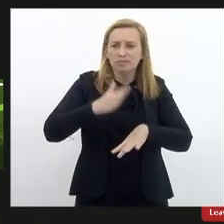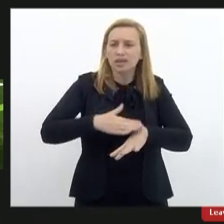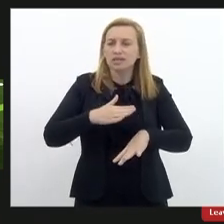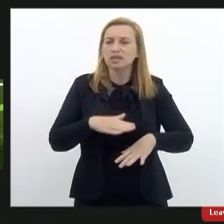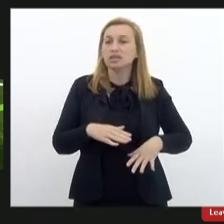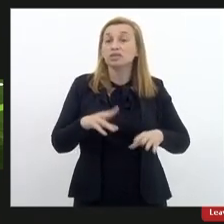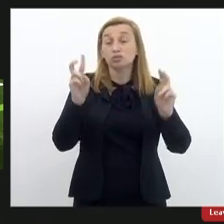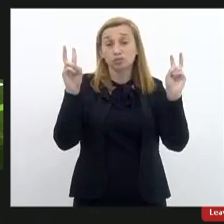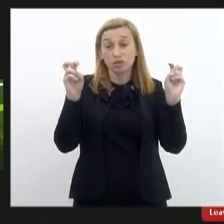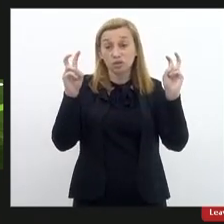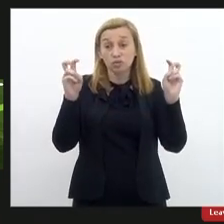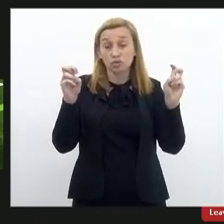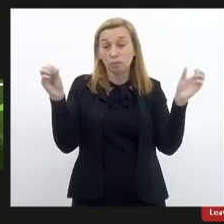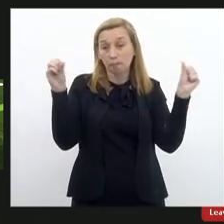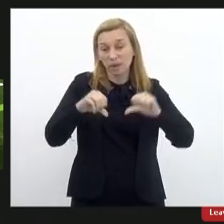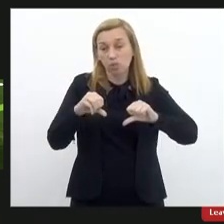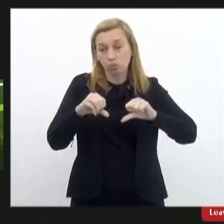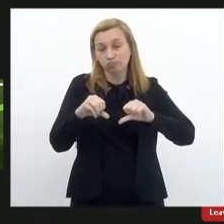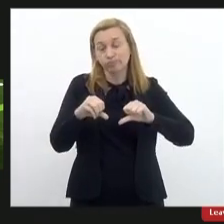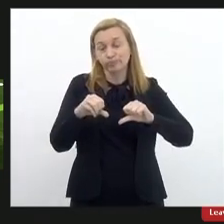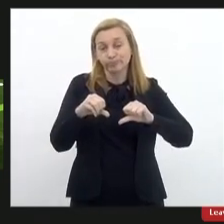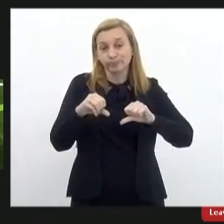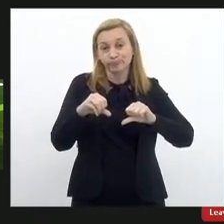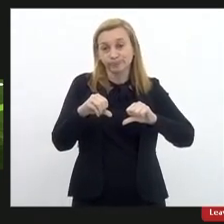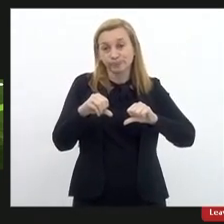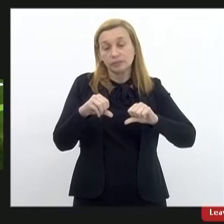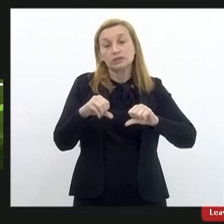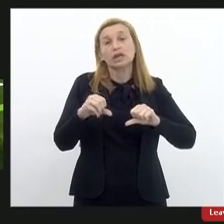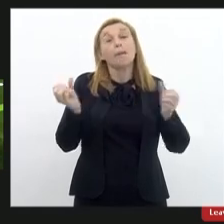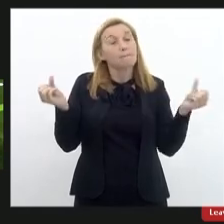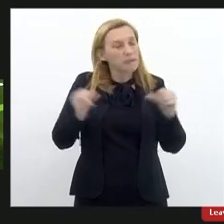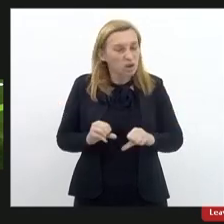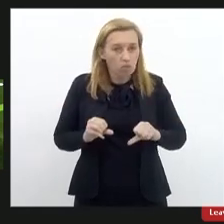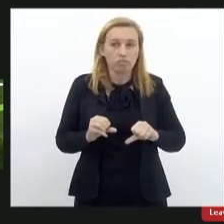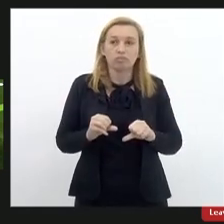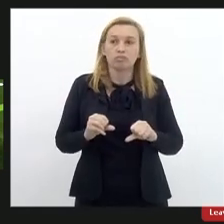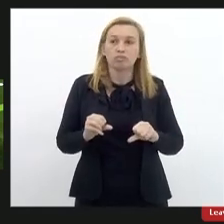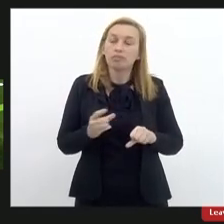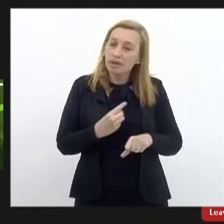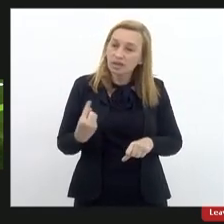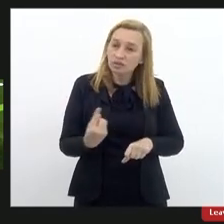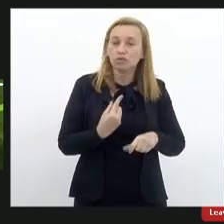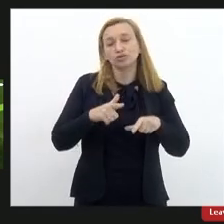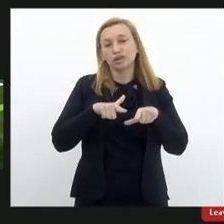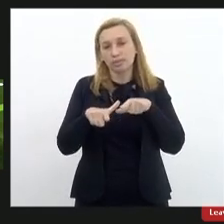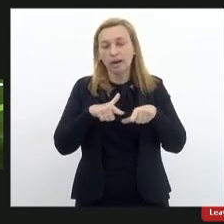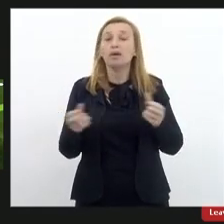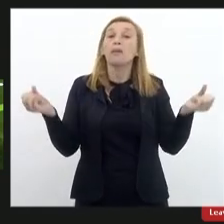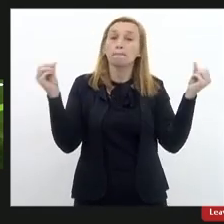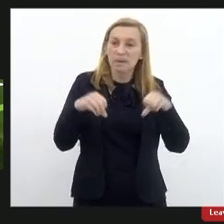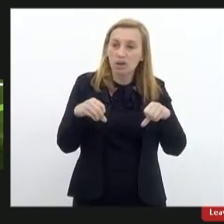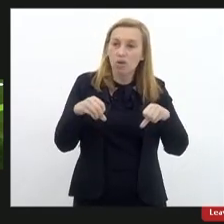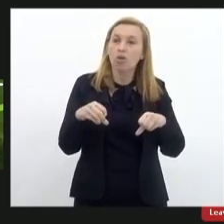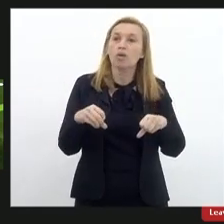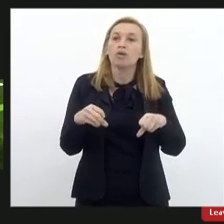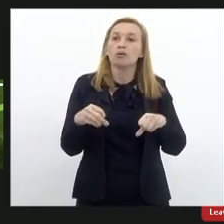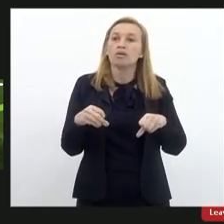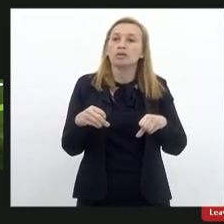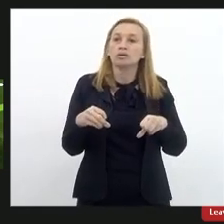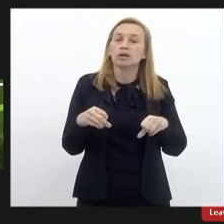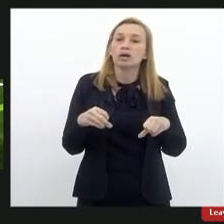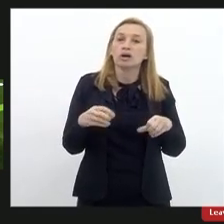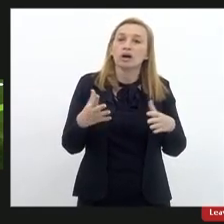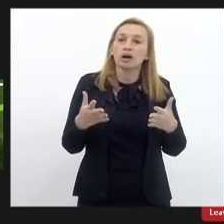a situação ficando pior. Pior para nosso trabalho, pior para as